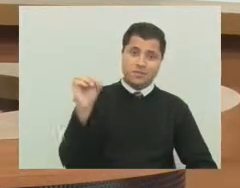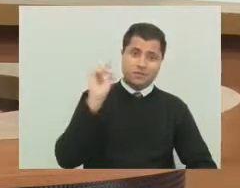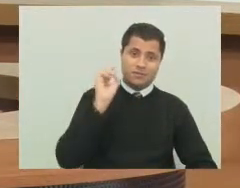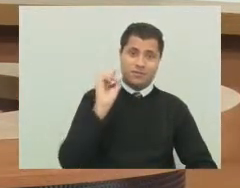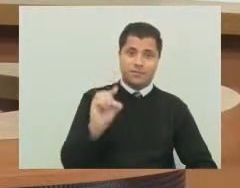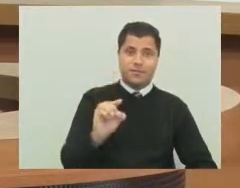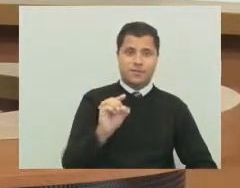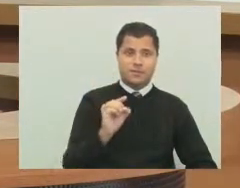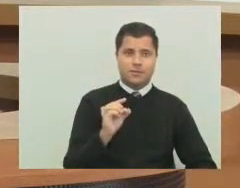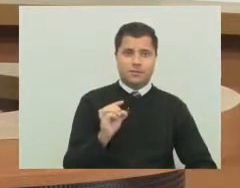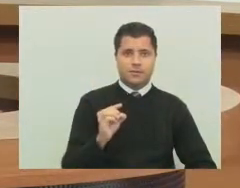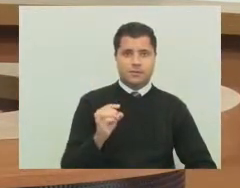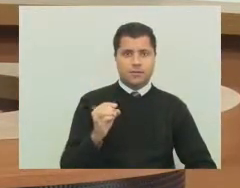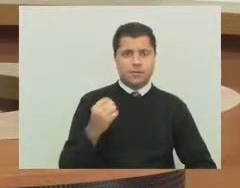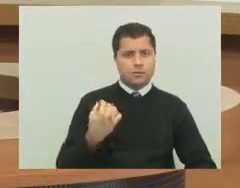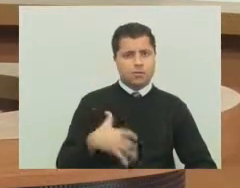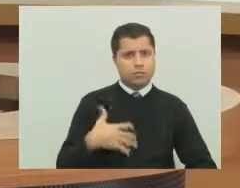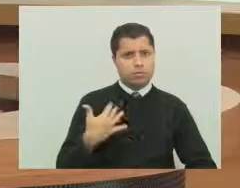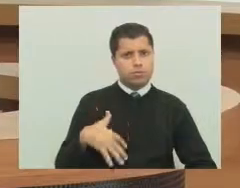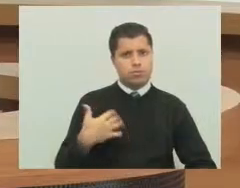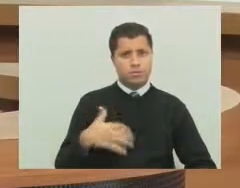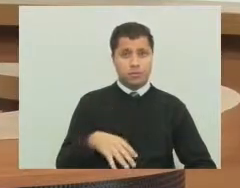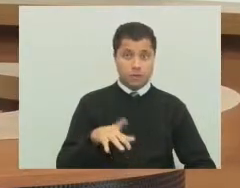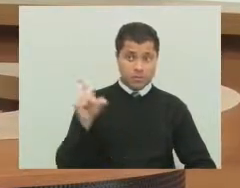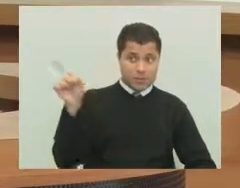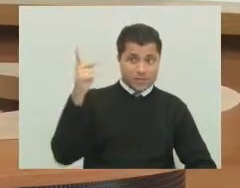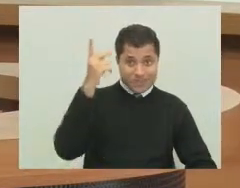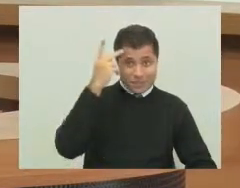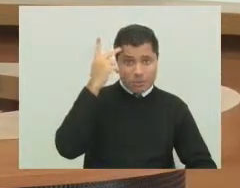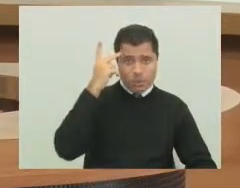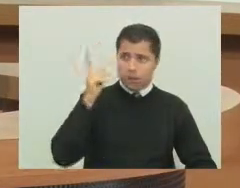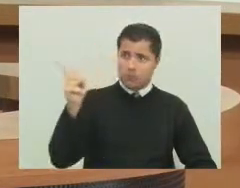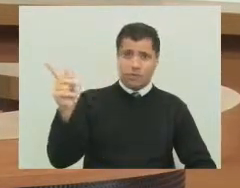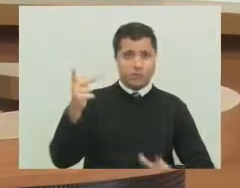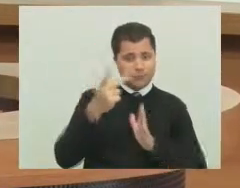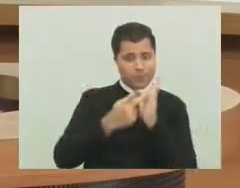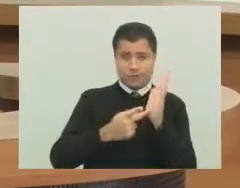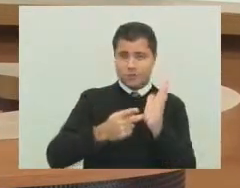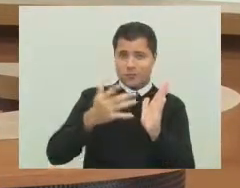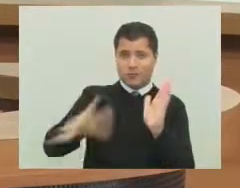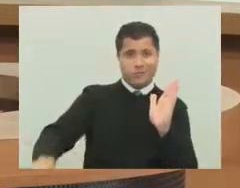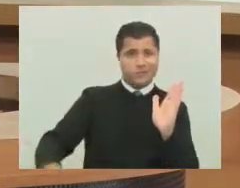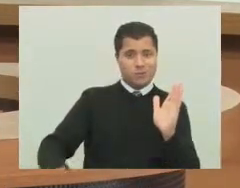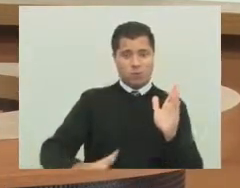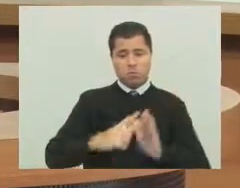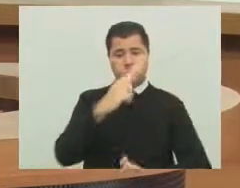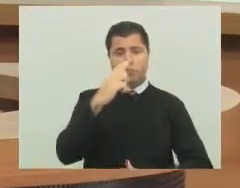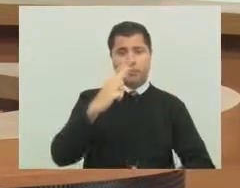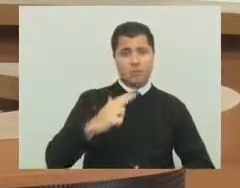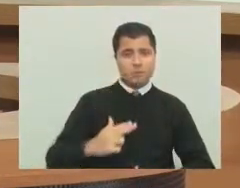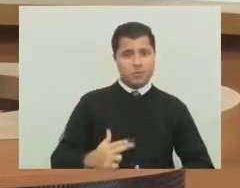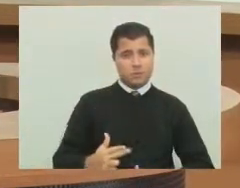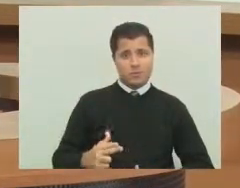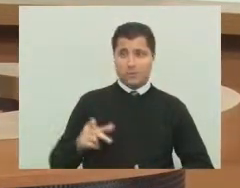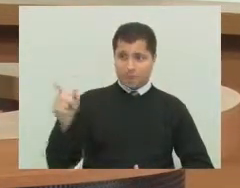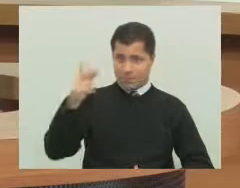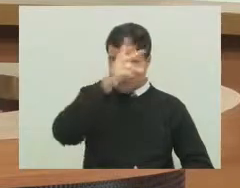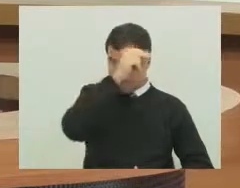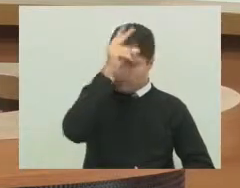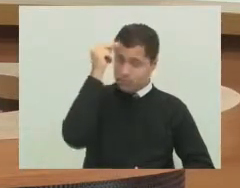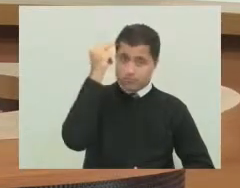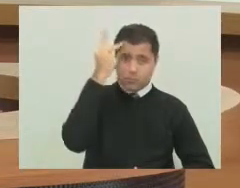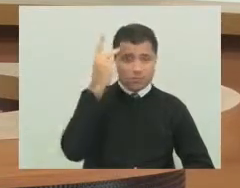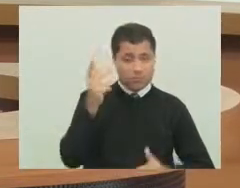A cidade de São Paulo já rejeitou esse projeto. A Prefeitura de São Paulo não concorda com isso.